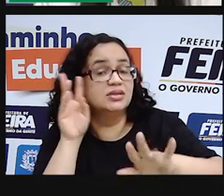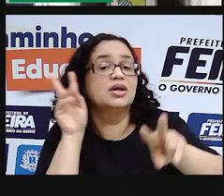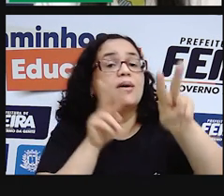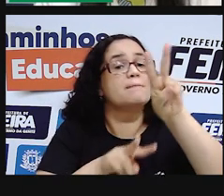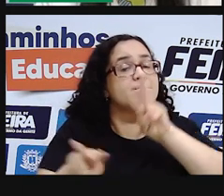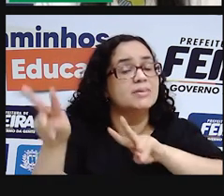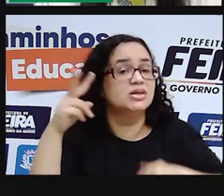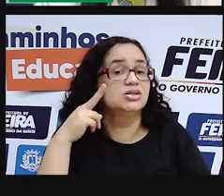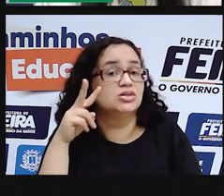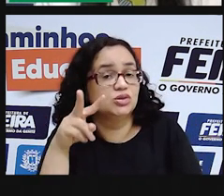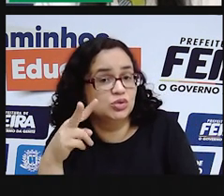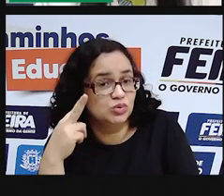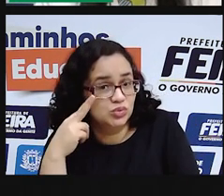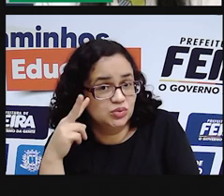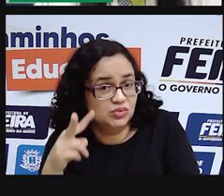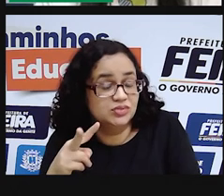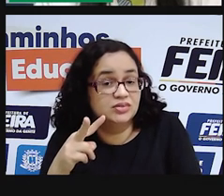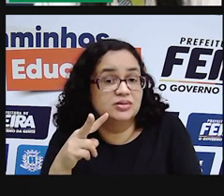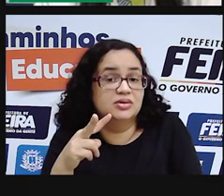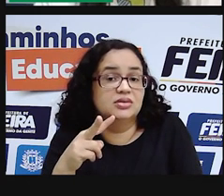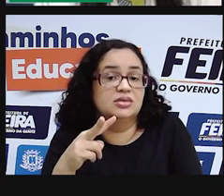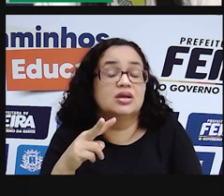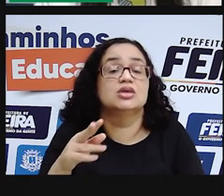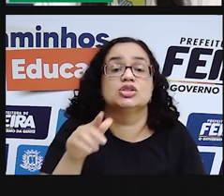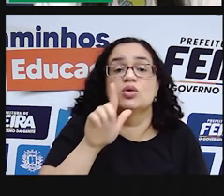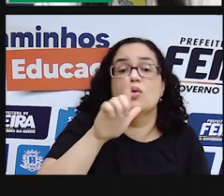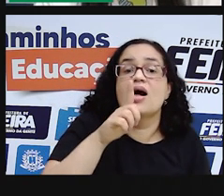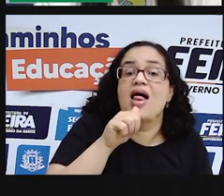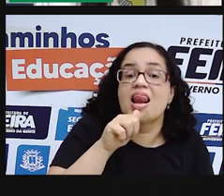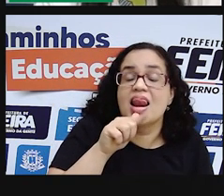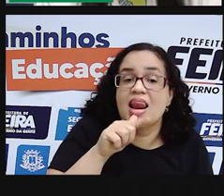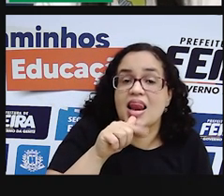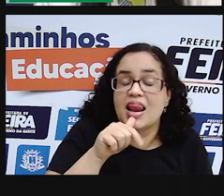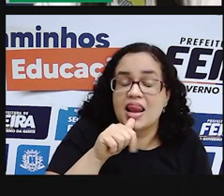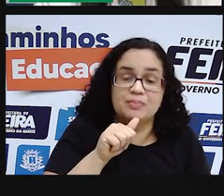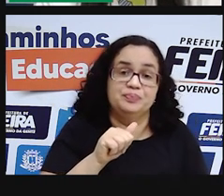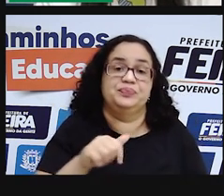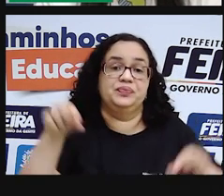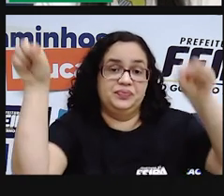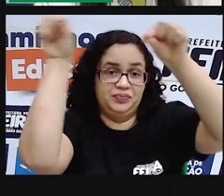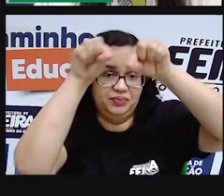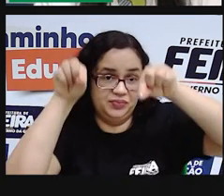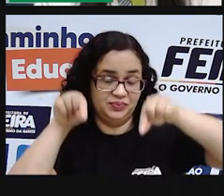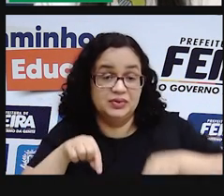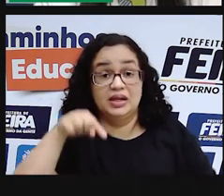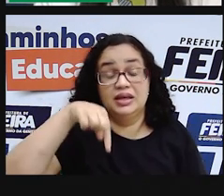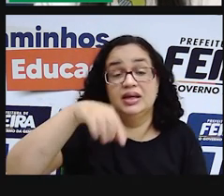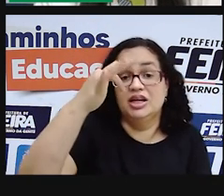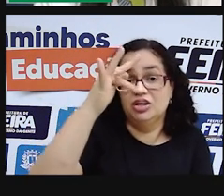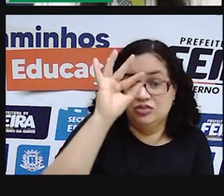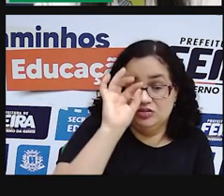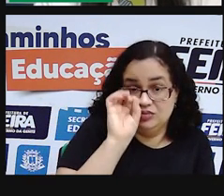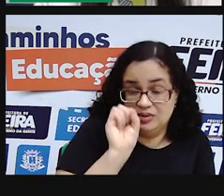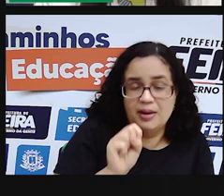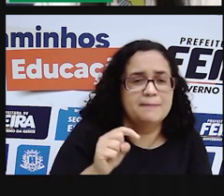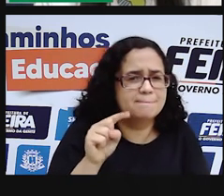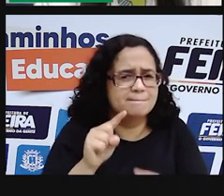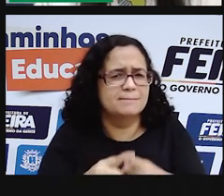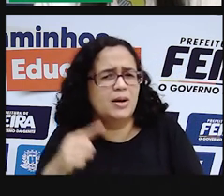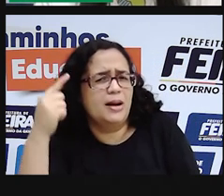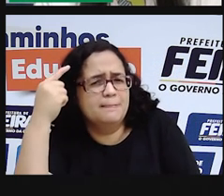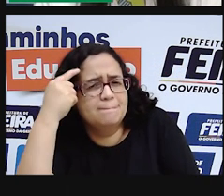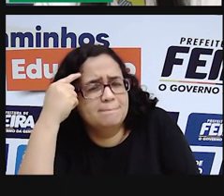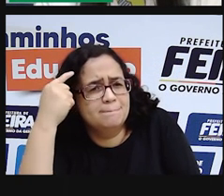se você já teve essa visão de alguma lagoa aqui em Feira de Santana. E você já parou também para